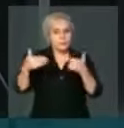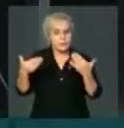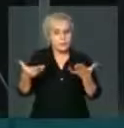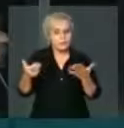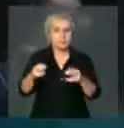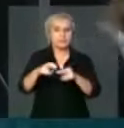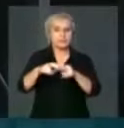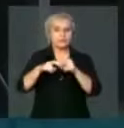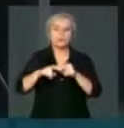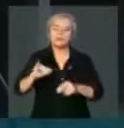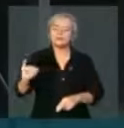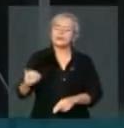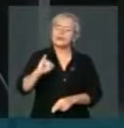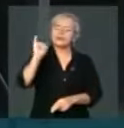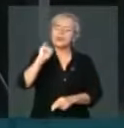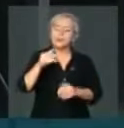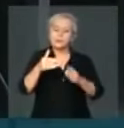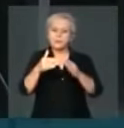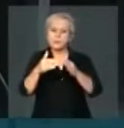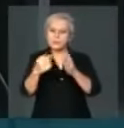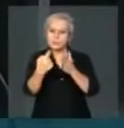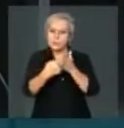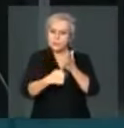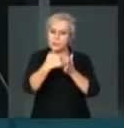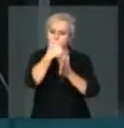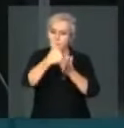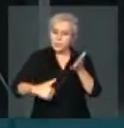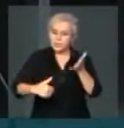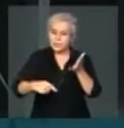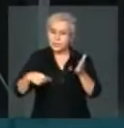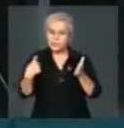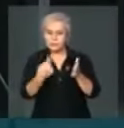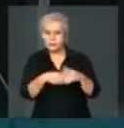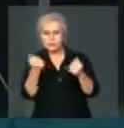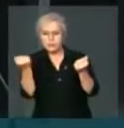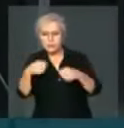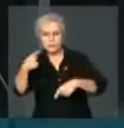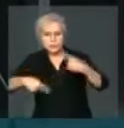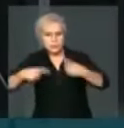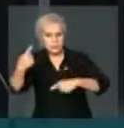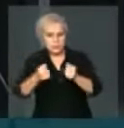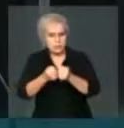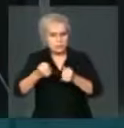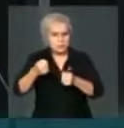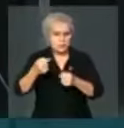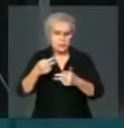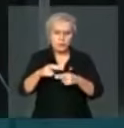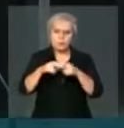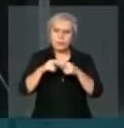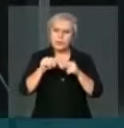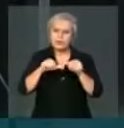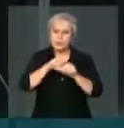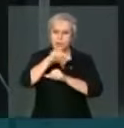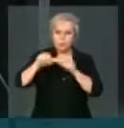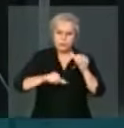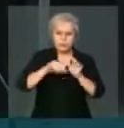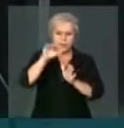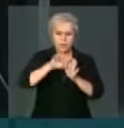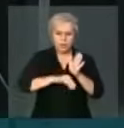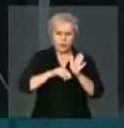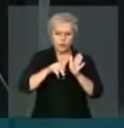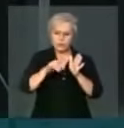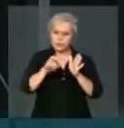importância de ser retirado de pauta, para que nós não mudemos um Código Penal